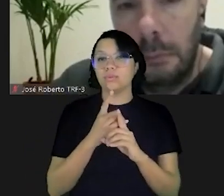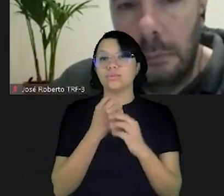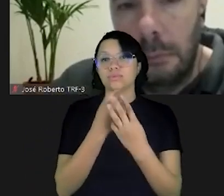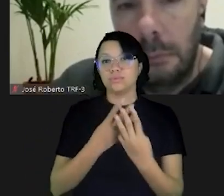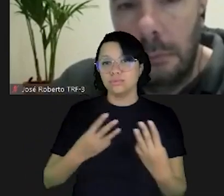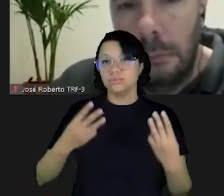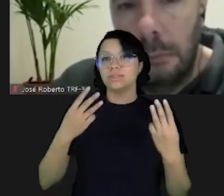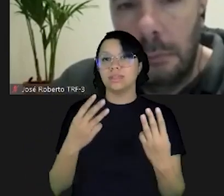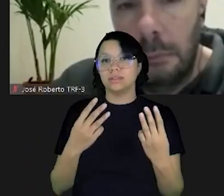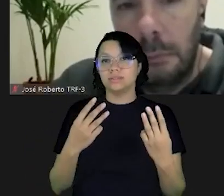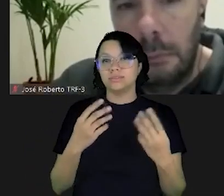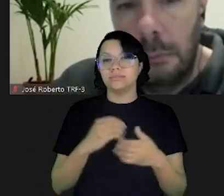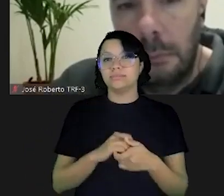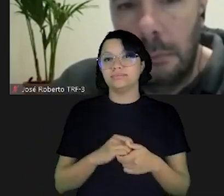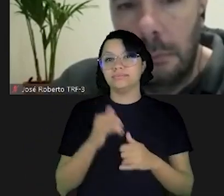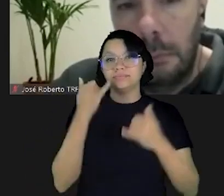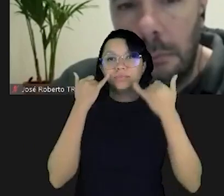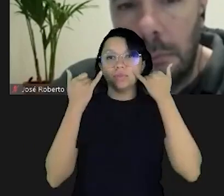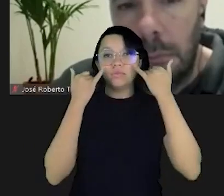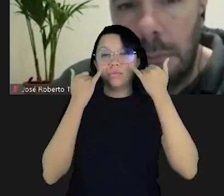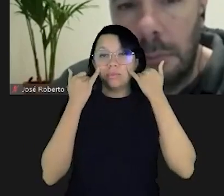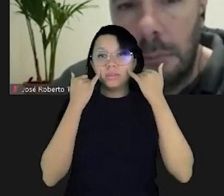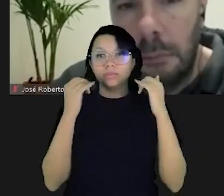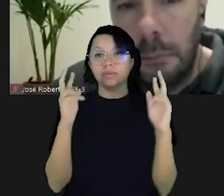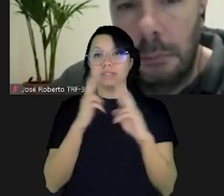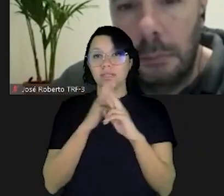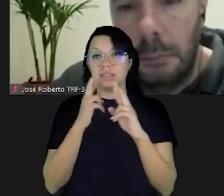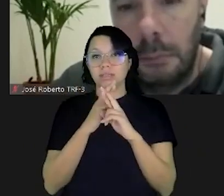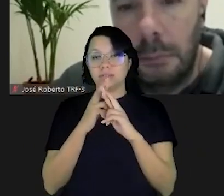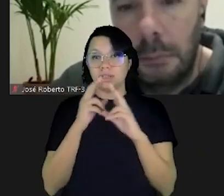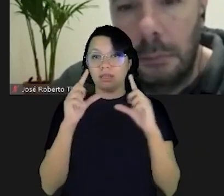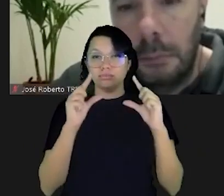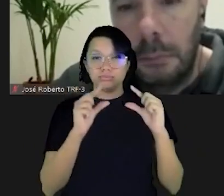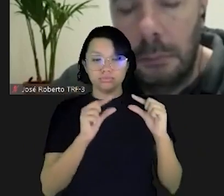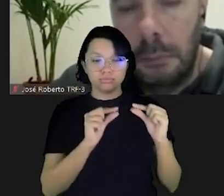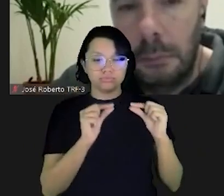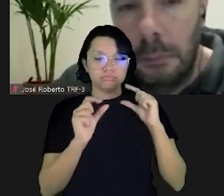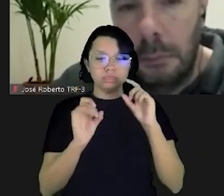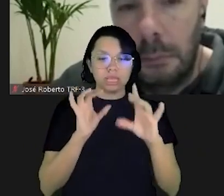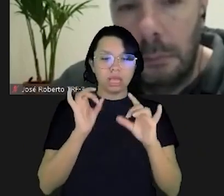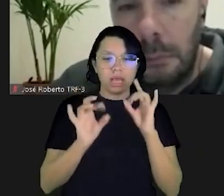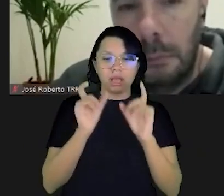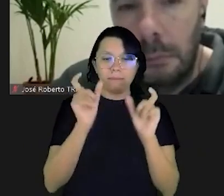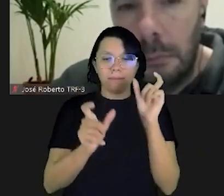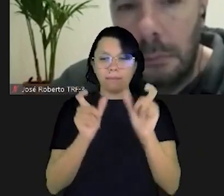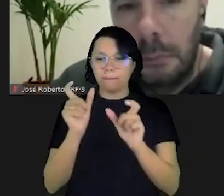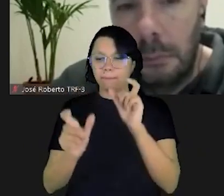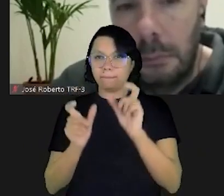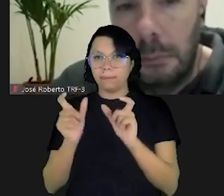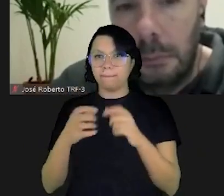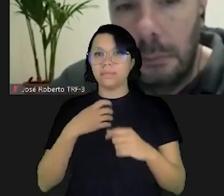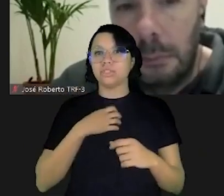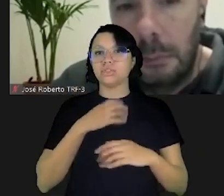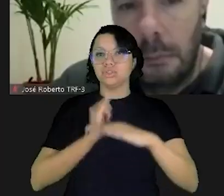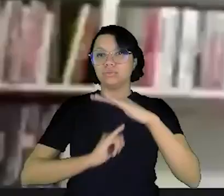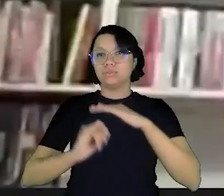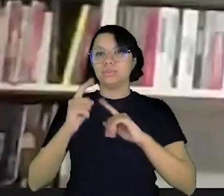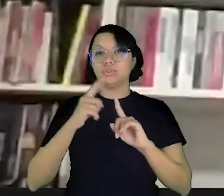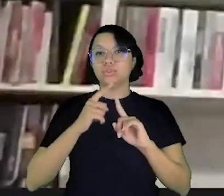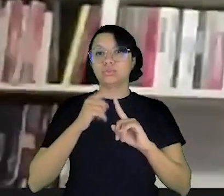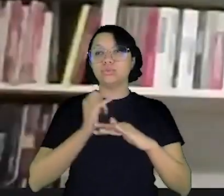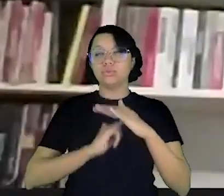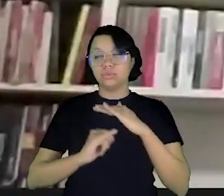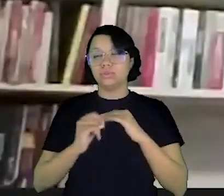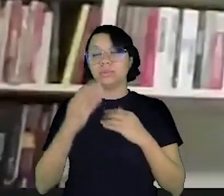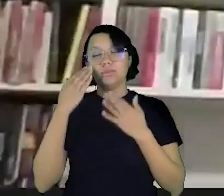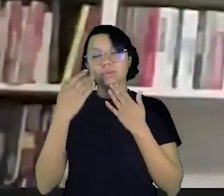você encontra lá no nosso cidadania financeira informações pormenorizadas sobre cada uma dessas modalidades de